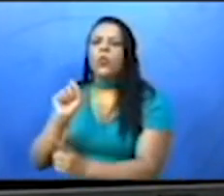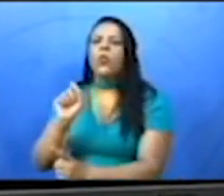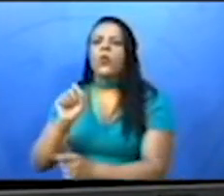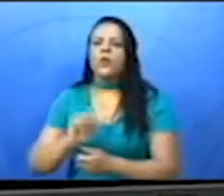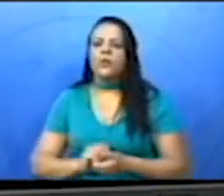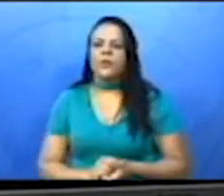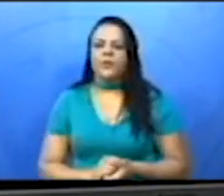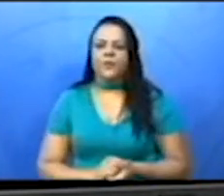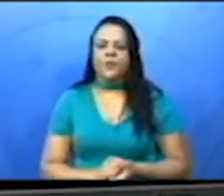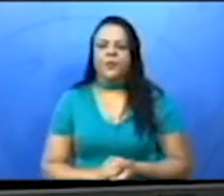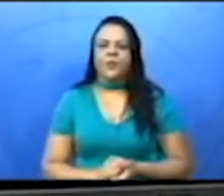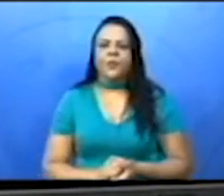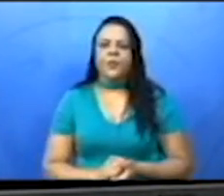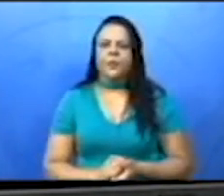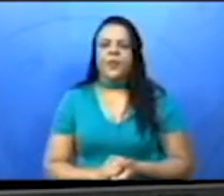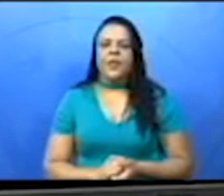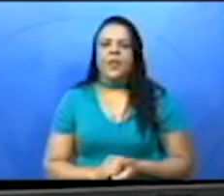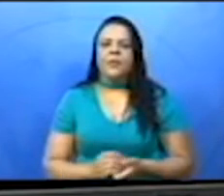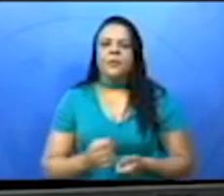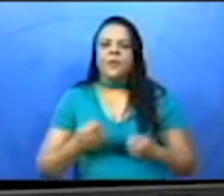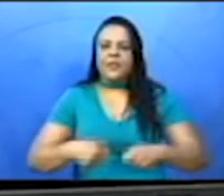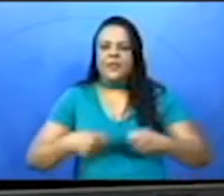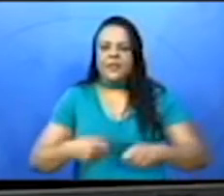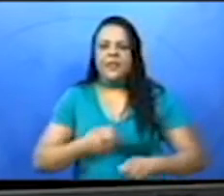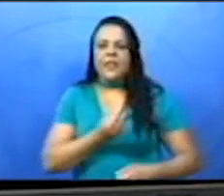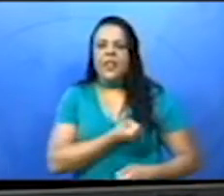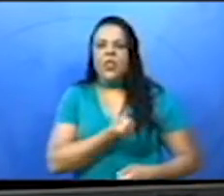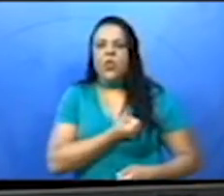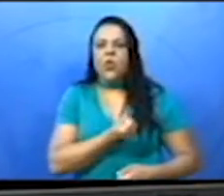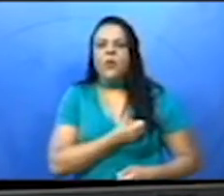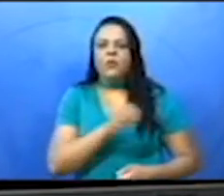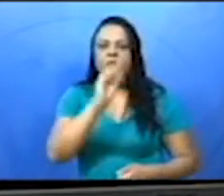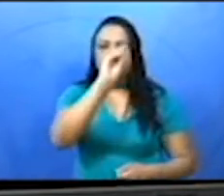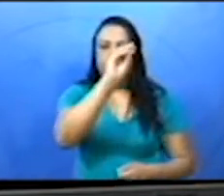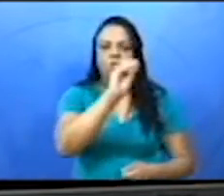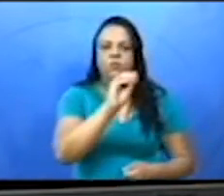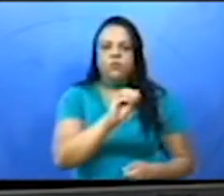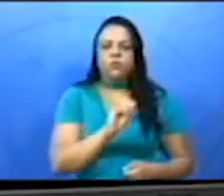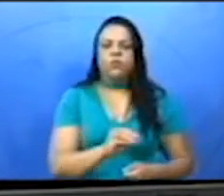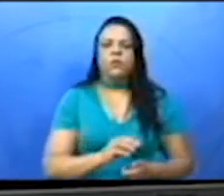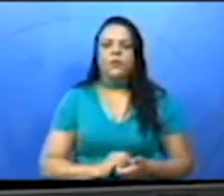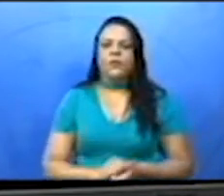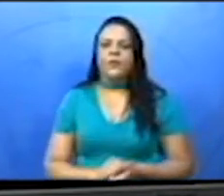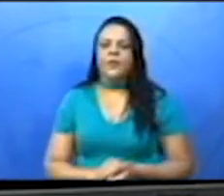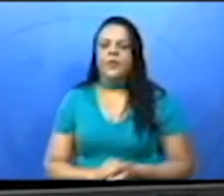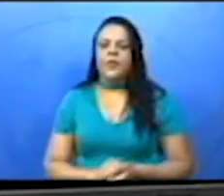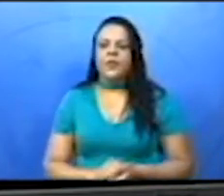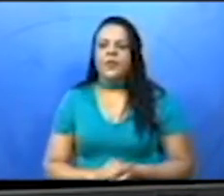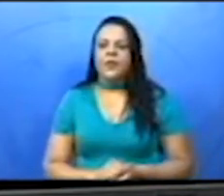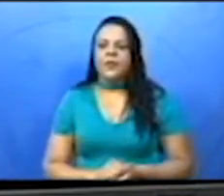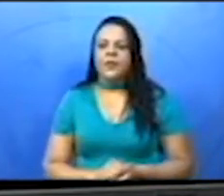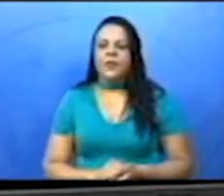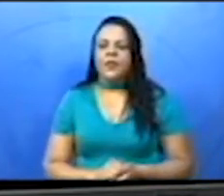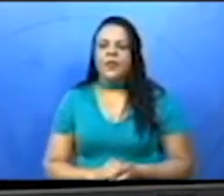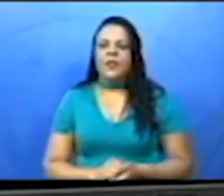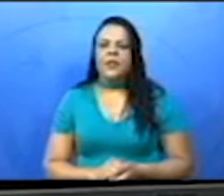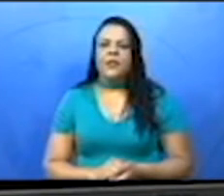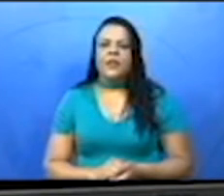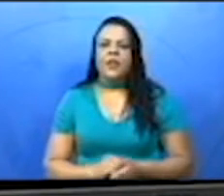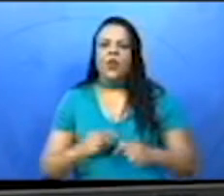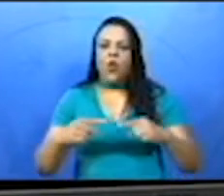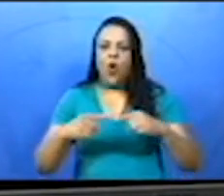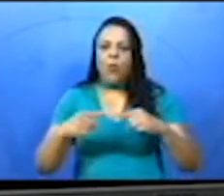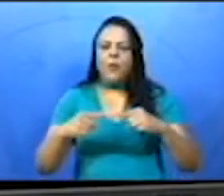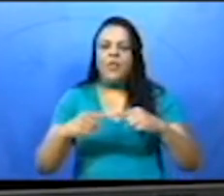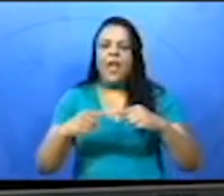Para isso, vamos enumerar e fazer um pareamento por cor. Assim, fica bem